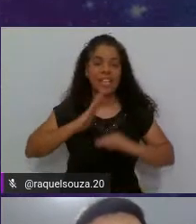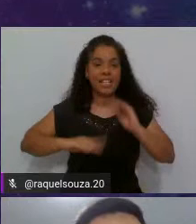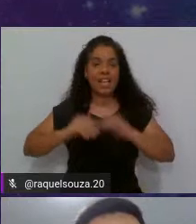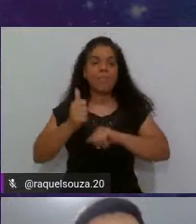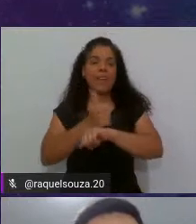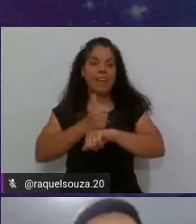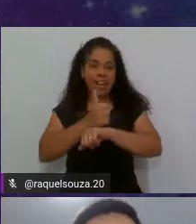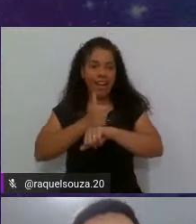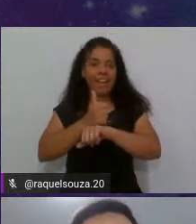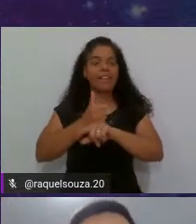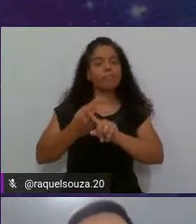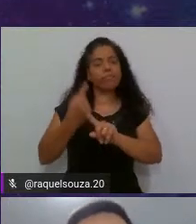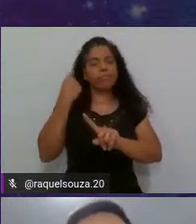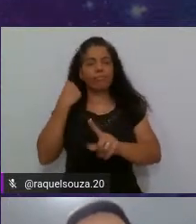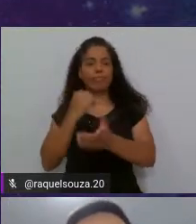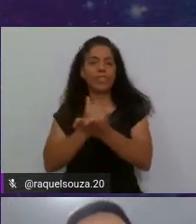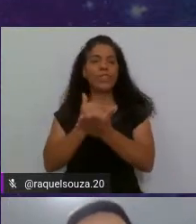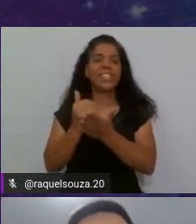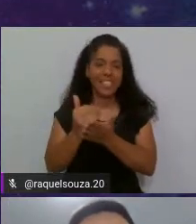início.